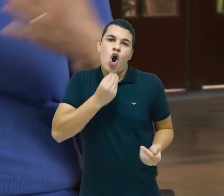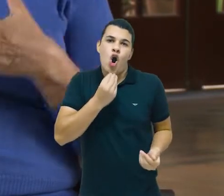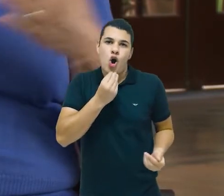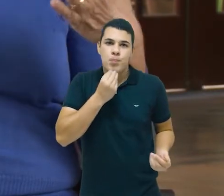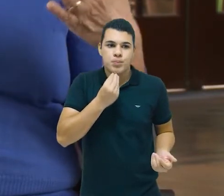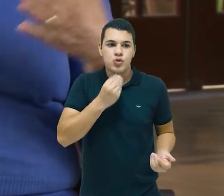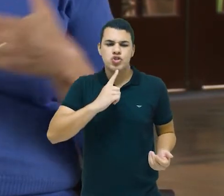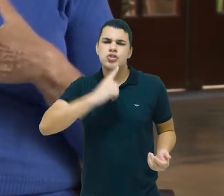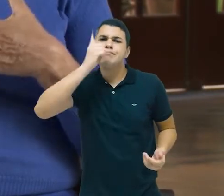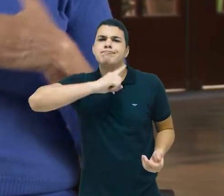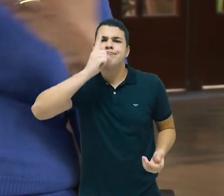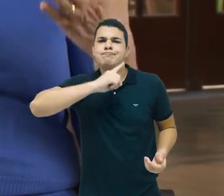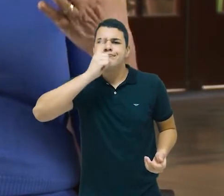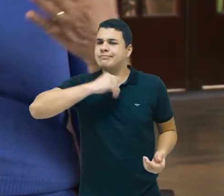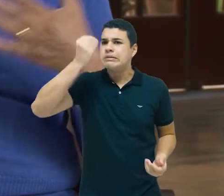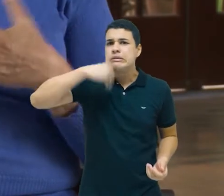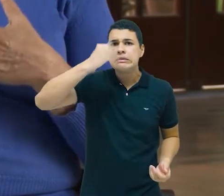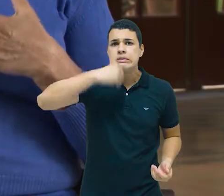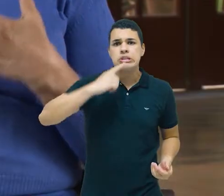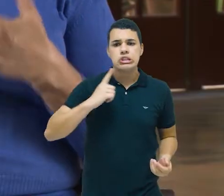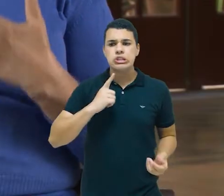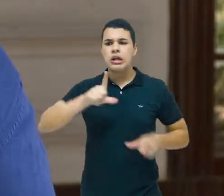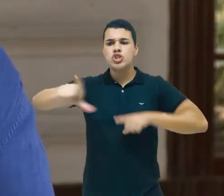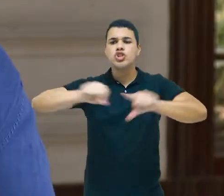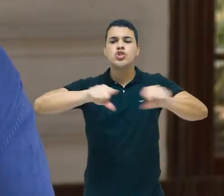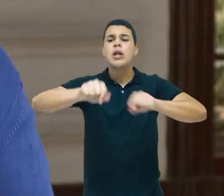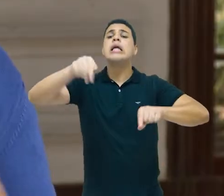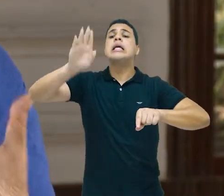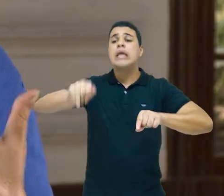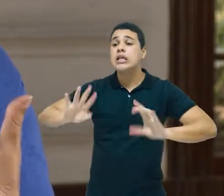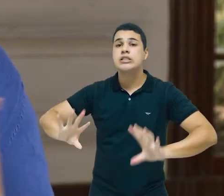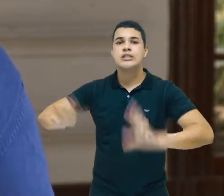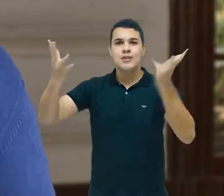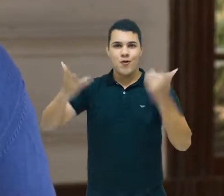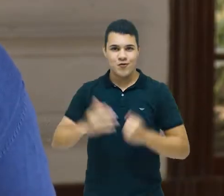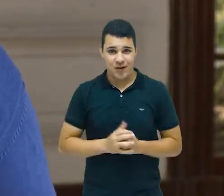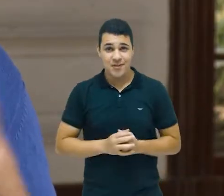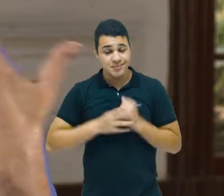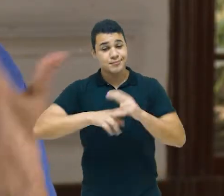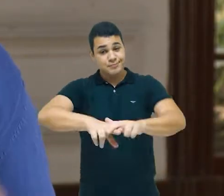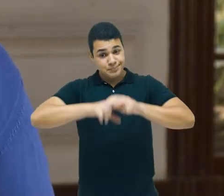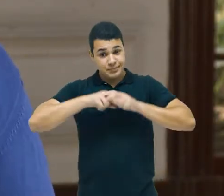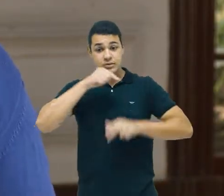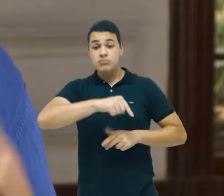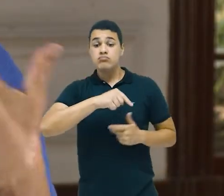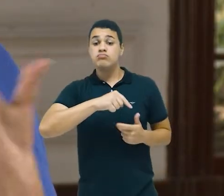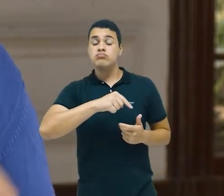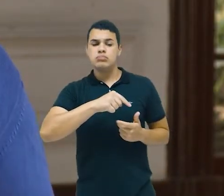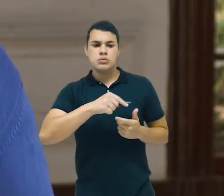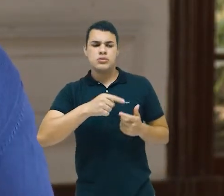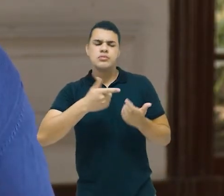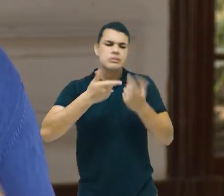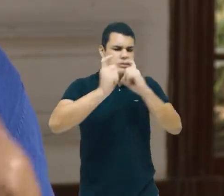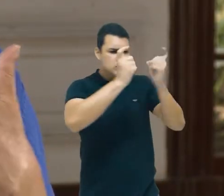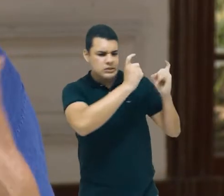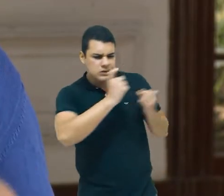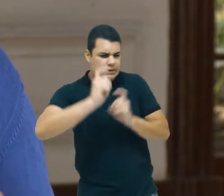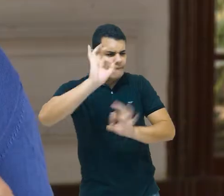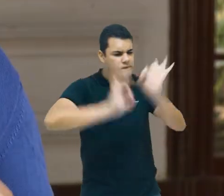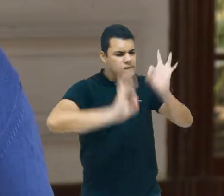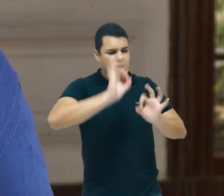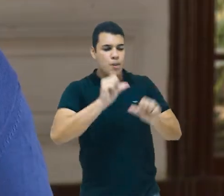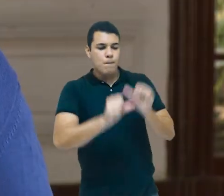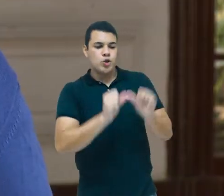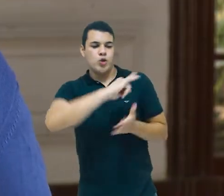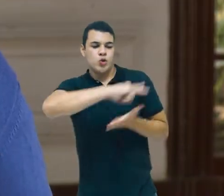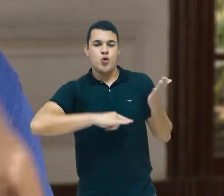falho, lacunar, e que, então, suscitou a formulação de reforma